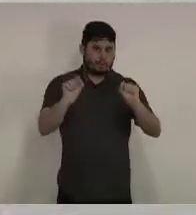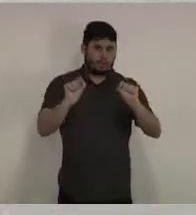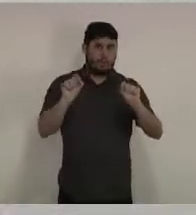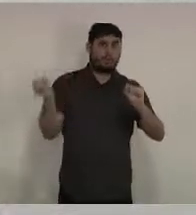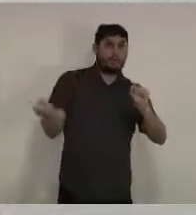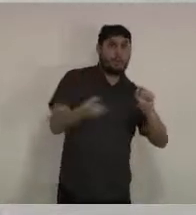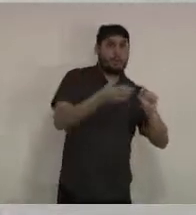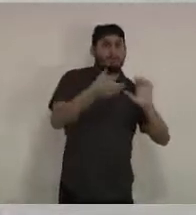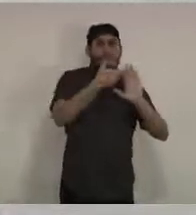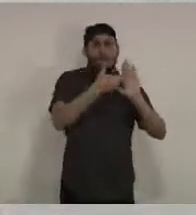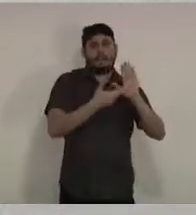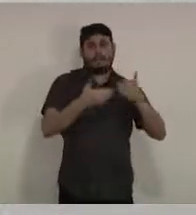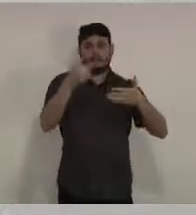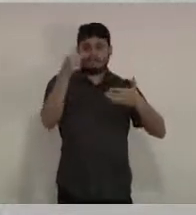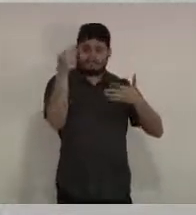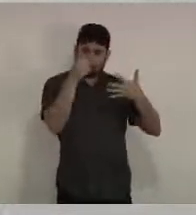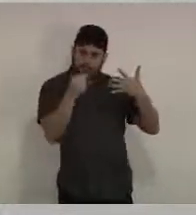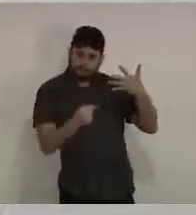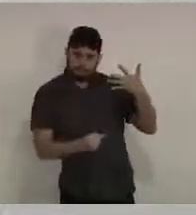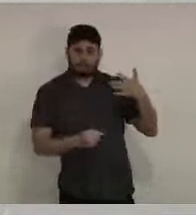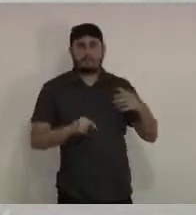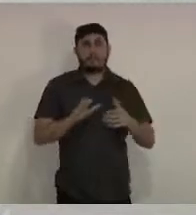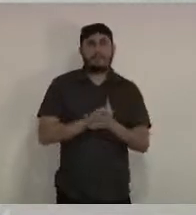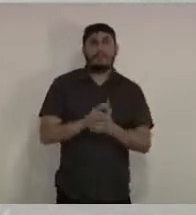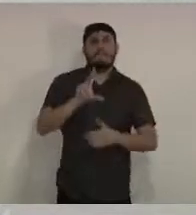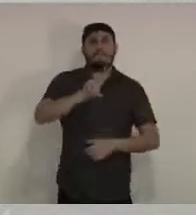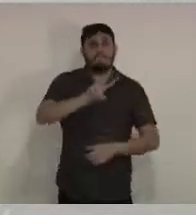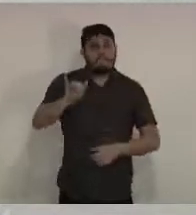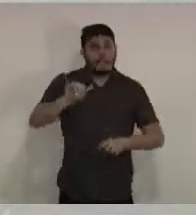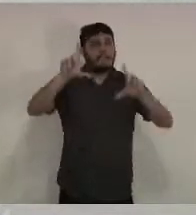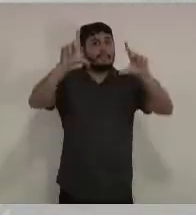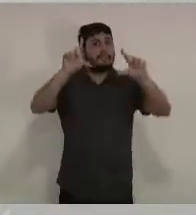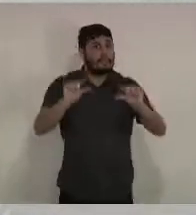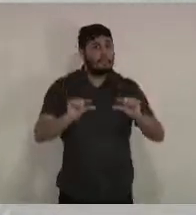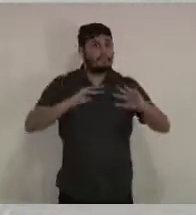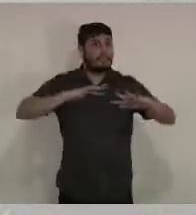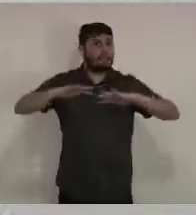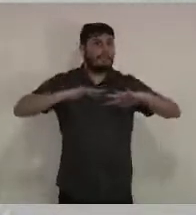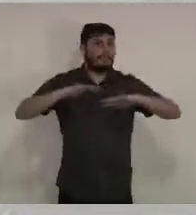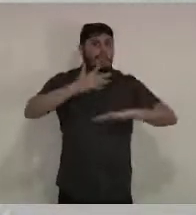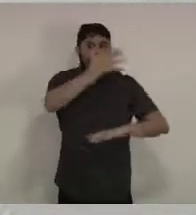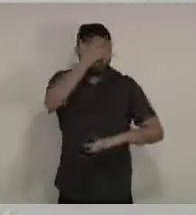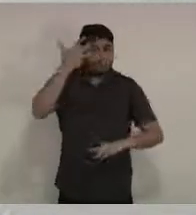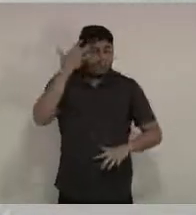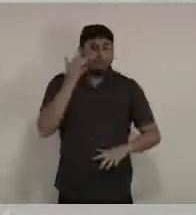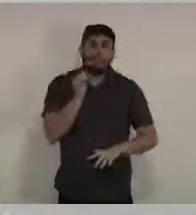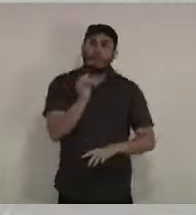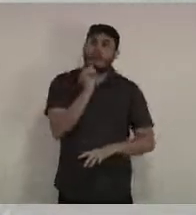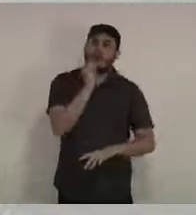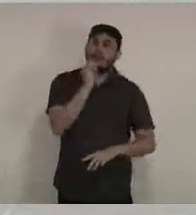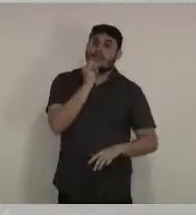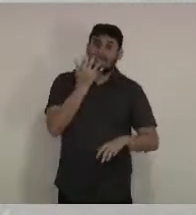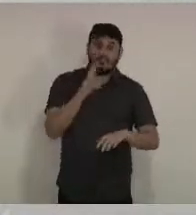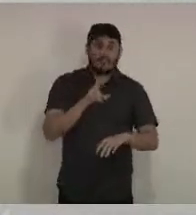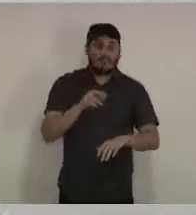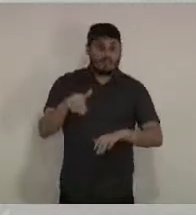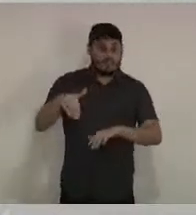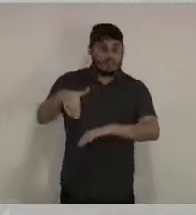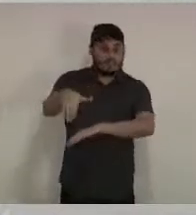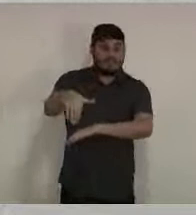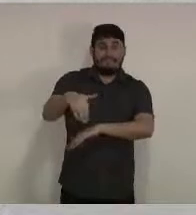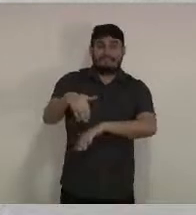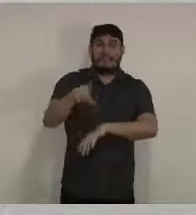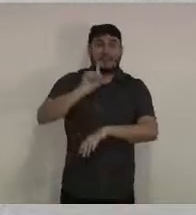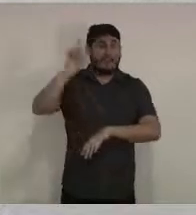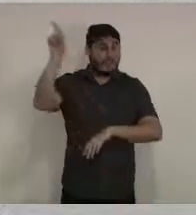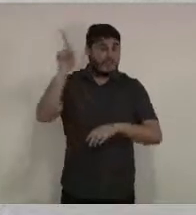em relação à Via Parque 1. Apesar de a gente ter fechado as quadras há muito tempo, apagado as luzes desses espaços,